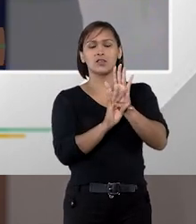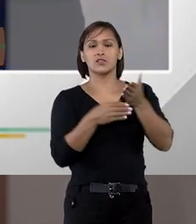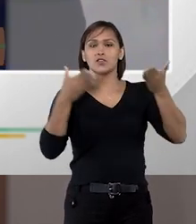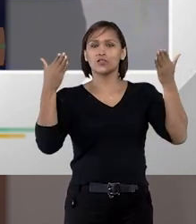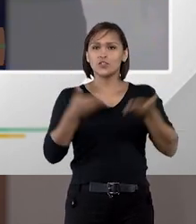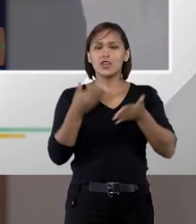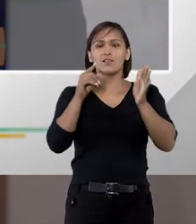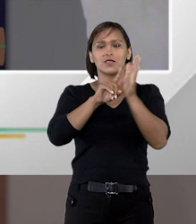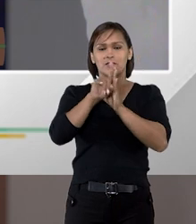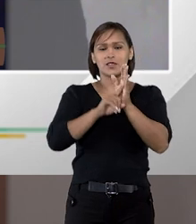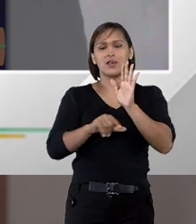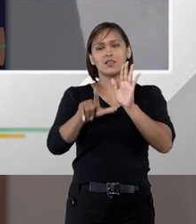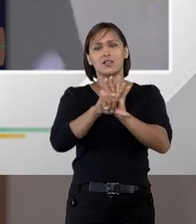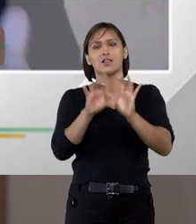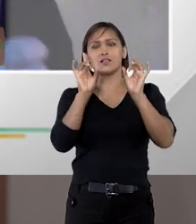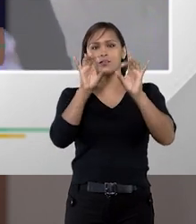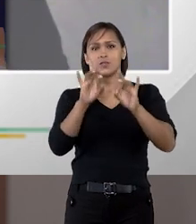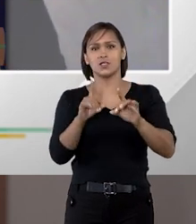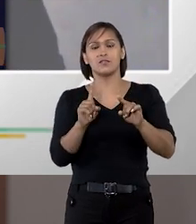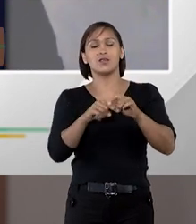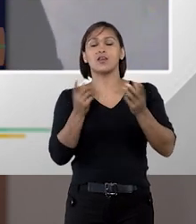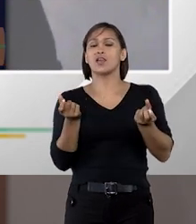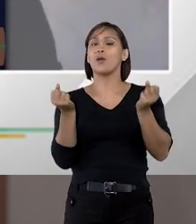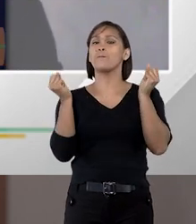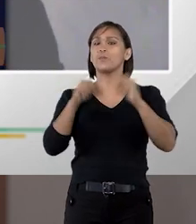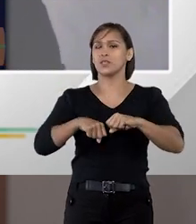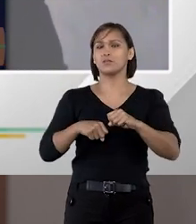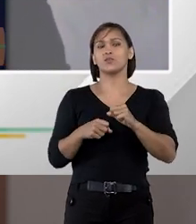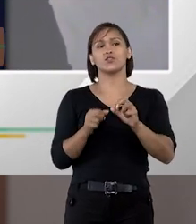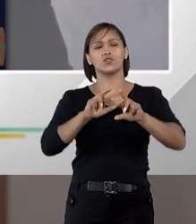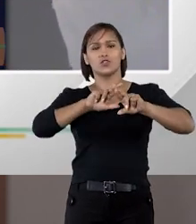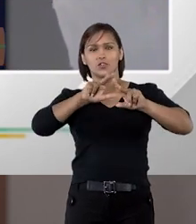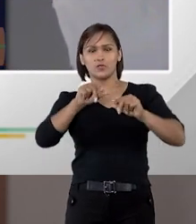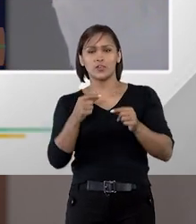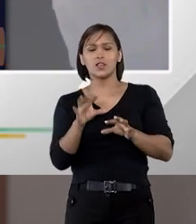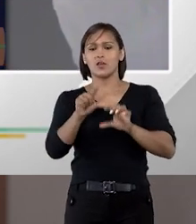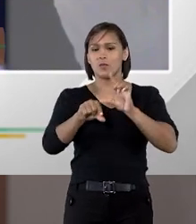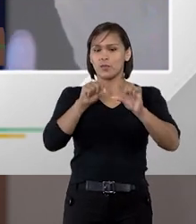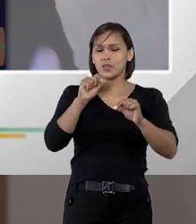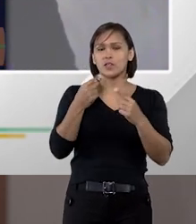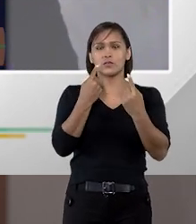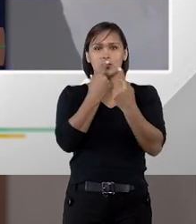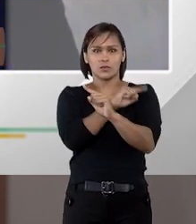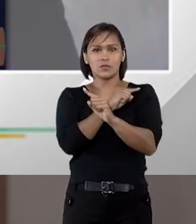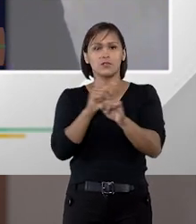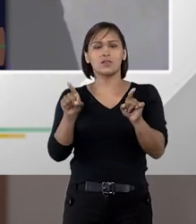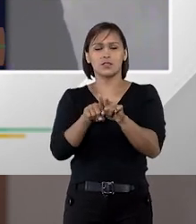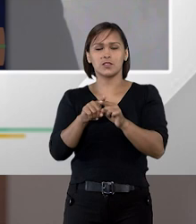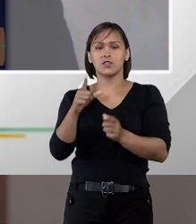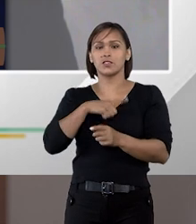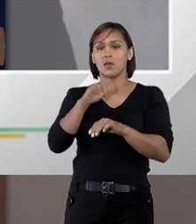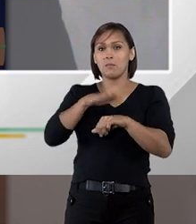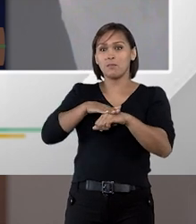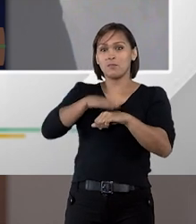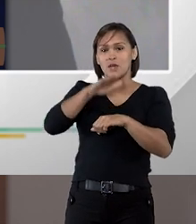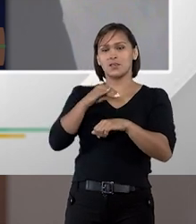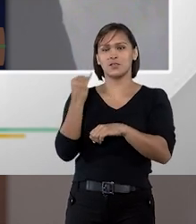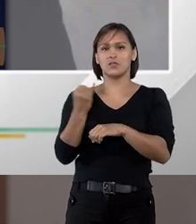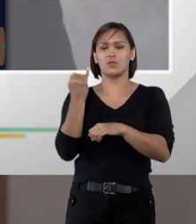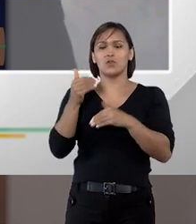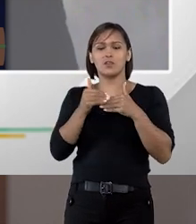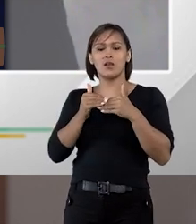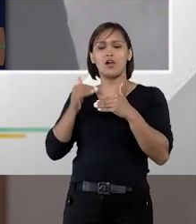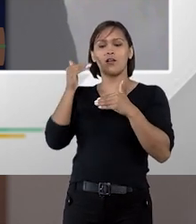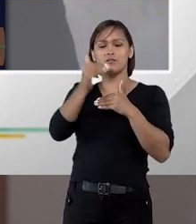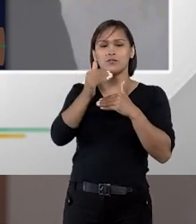tendência já verificada em leis específicas ao permitir meios alternativos solução de controvérsias nós temos mais um